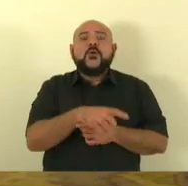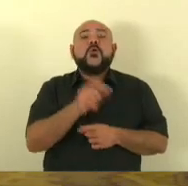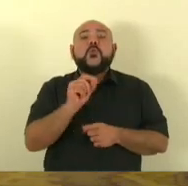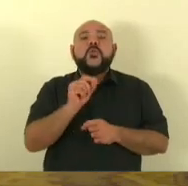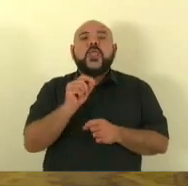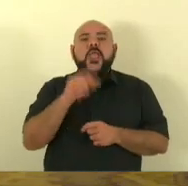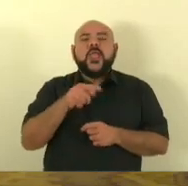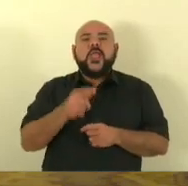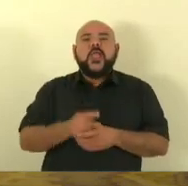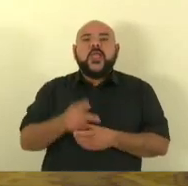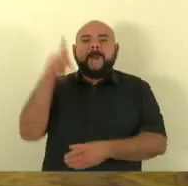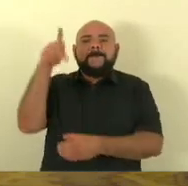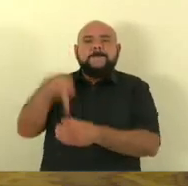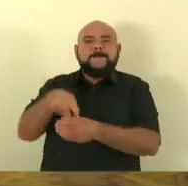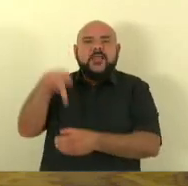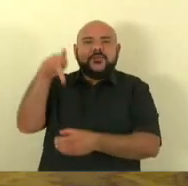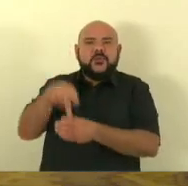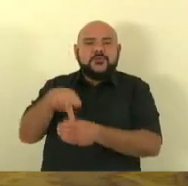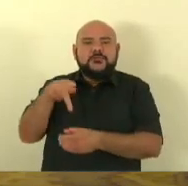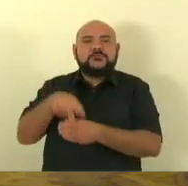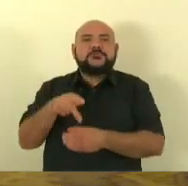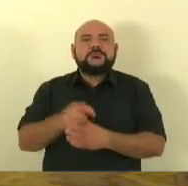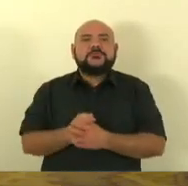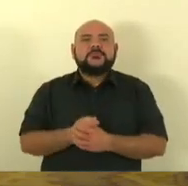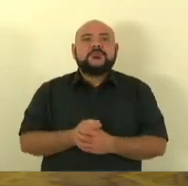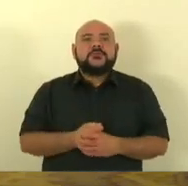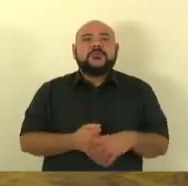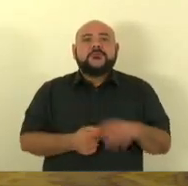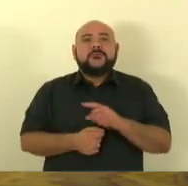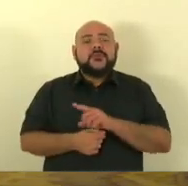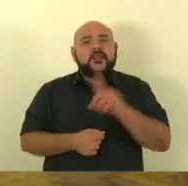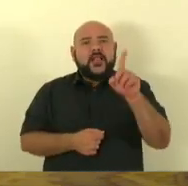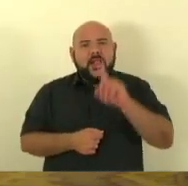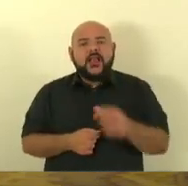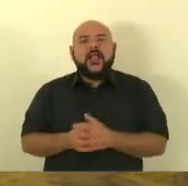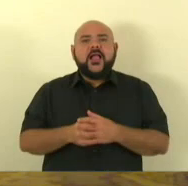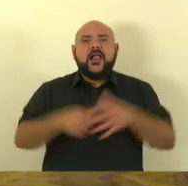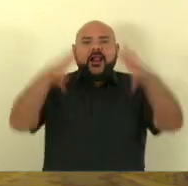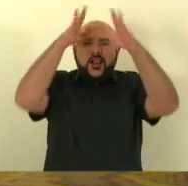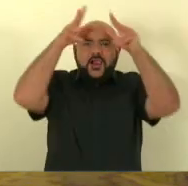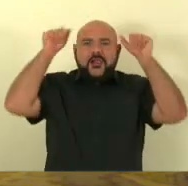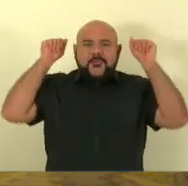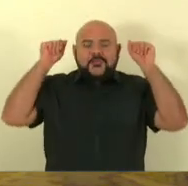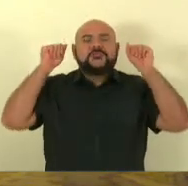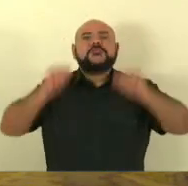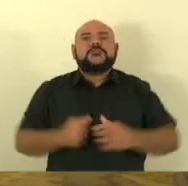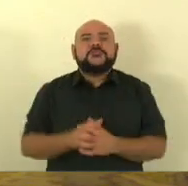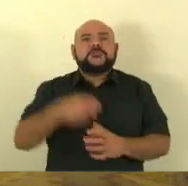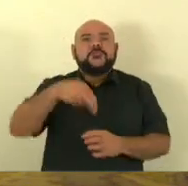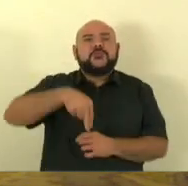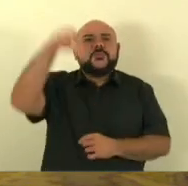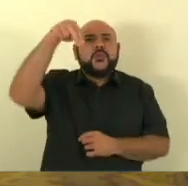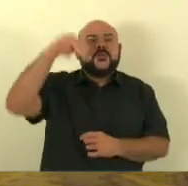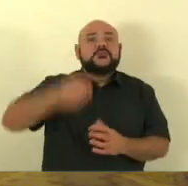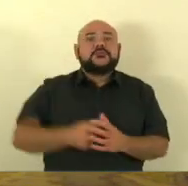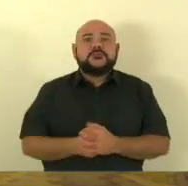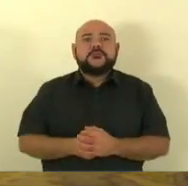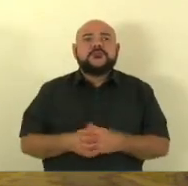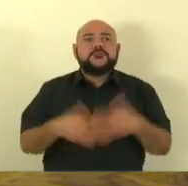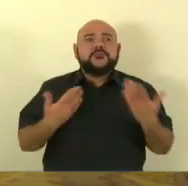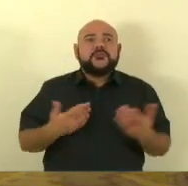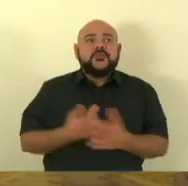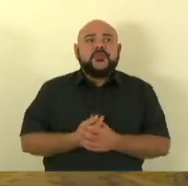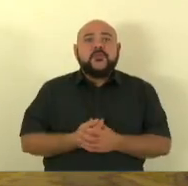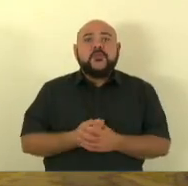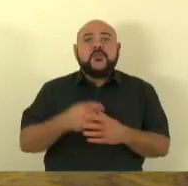da Guiana um país da Amazônia pois é ele vai crescer a Guiana 48% ao